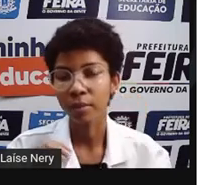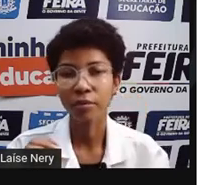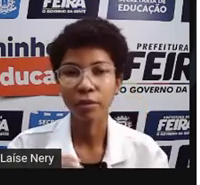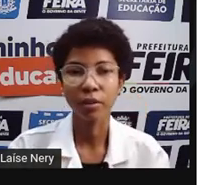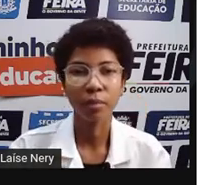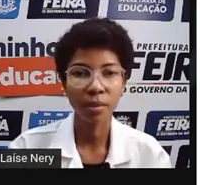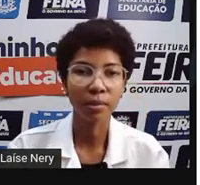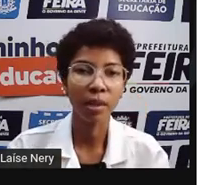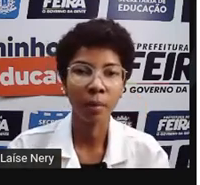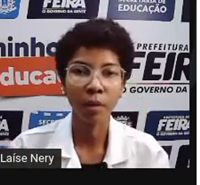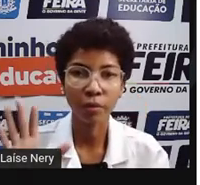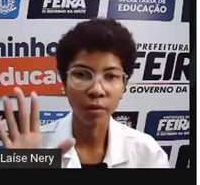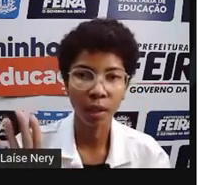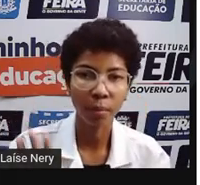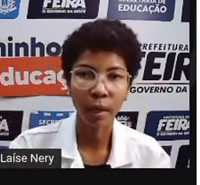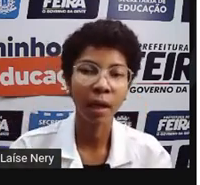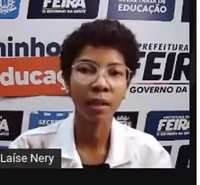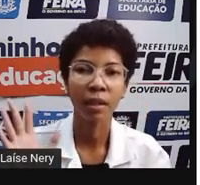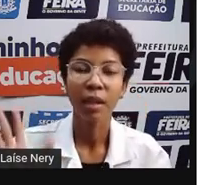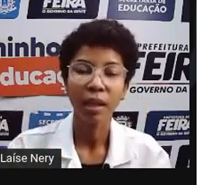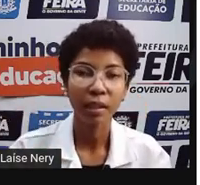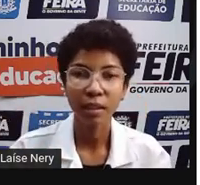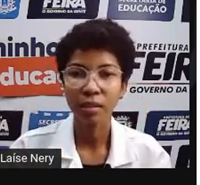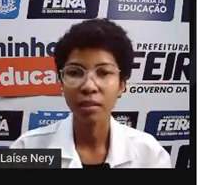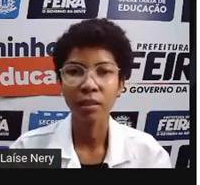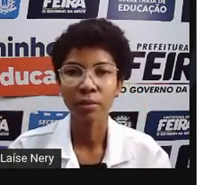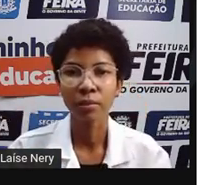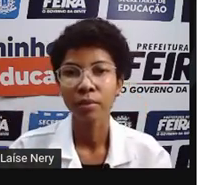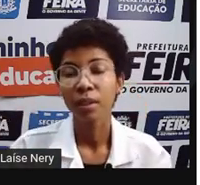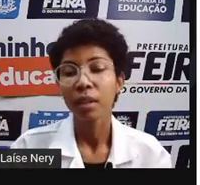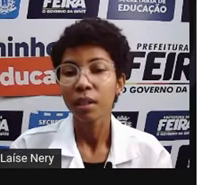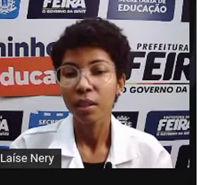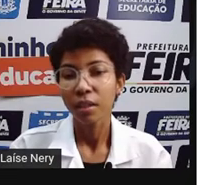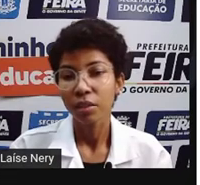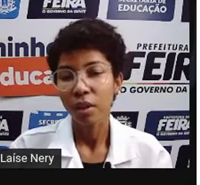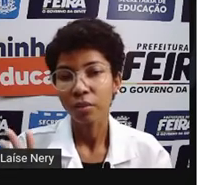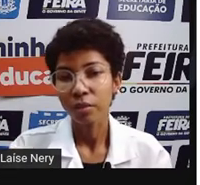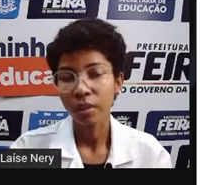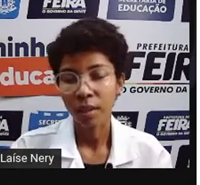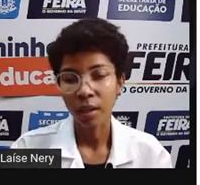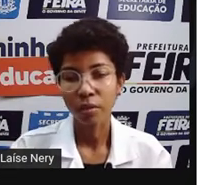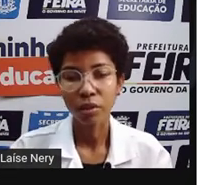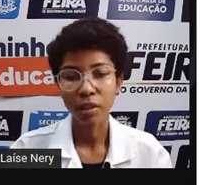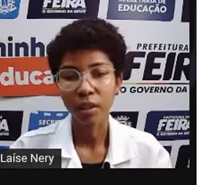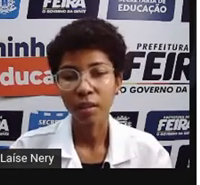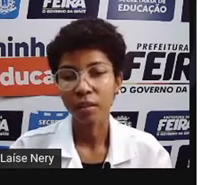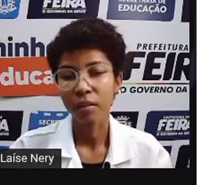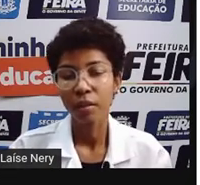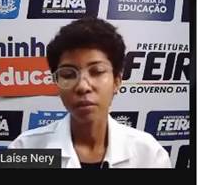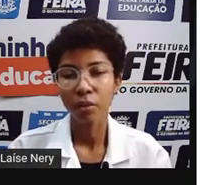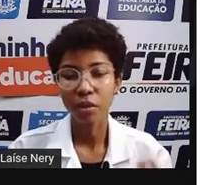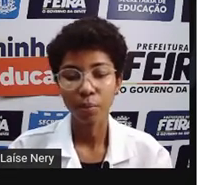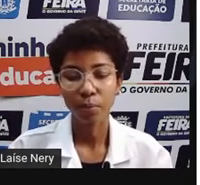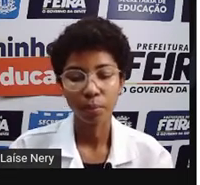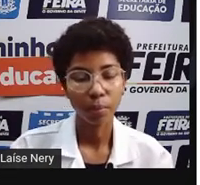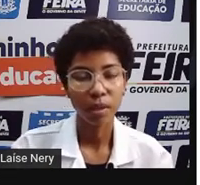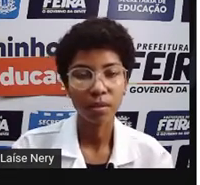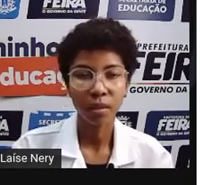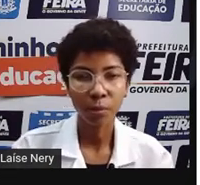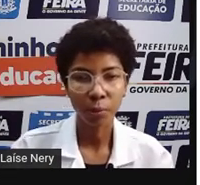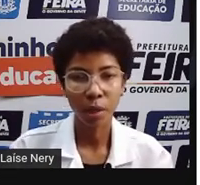como se fosse mesmo um semáforo, pare, atenção. É um sinal de que nós